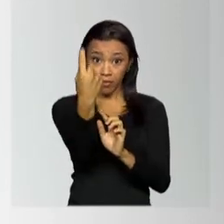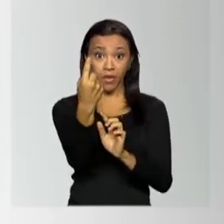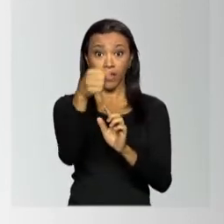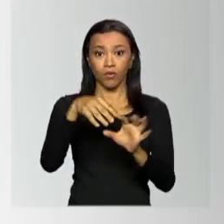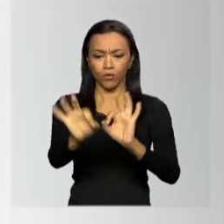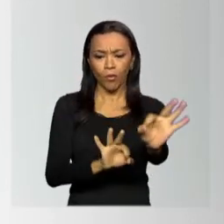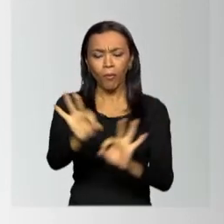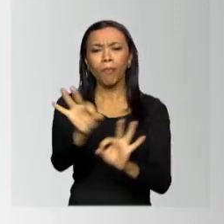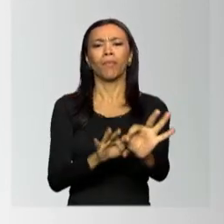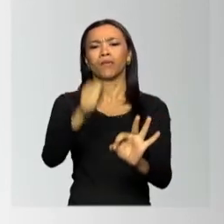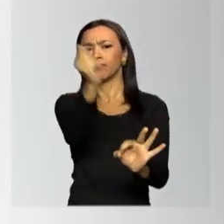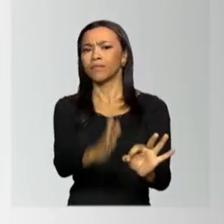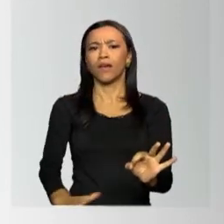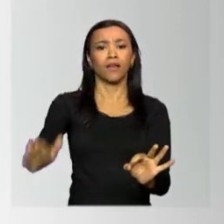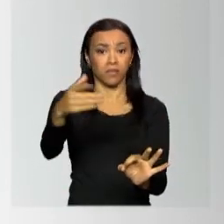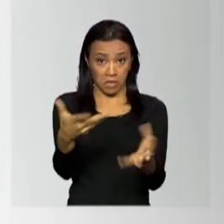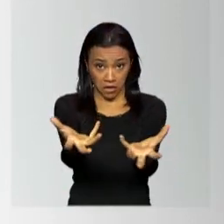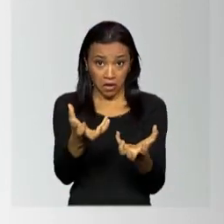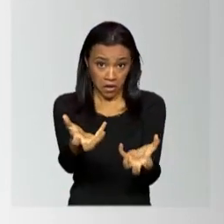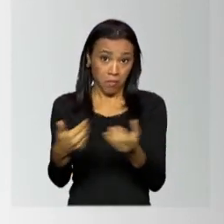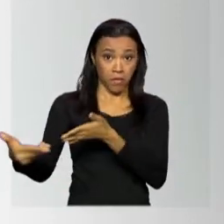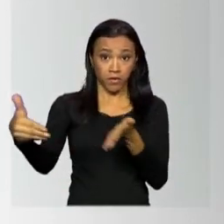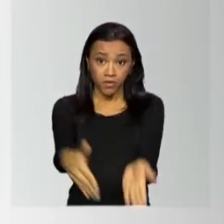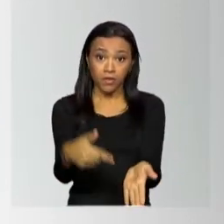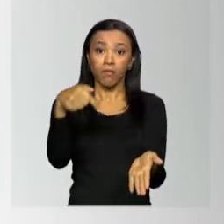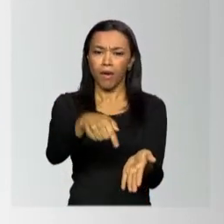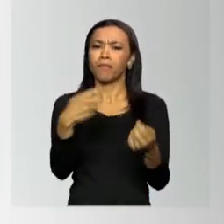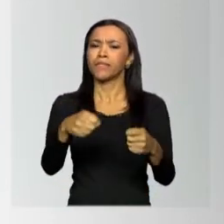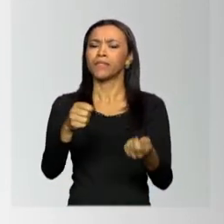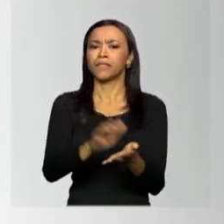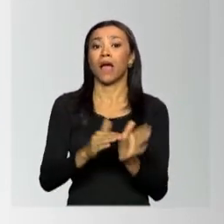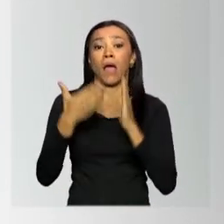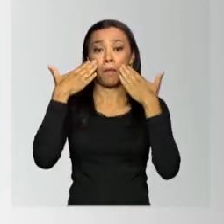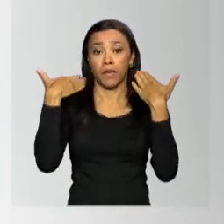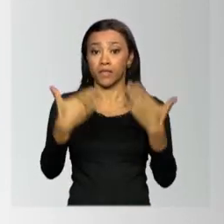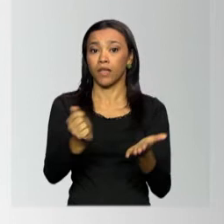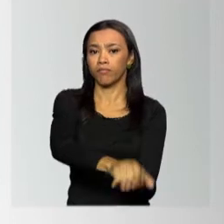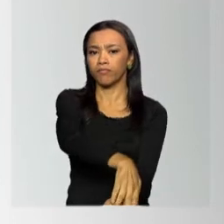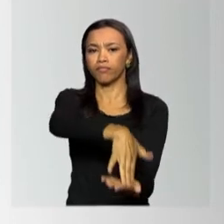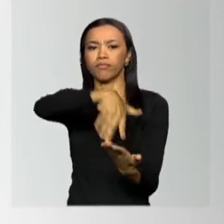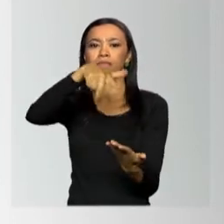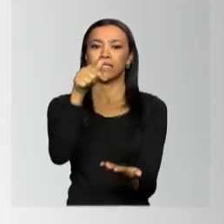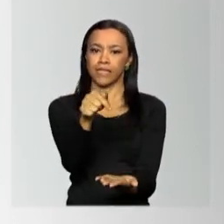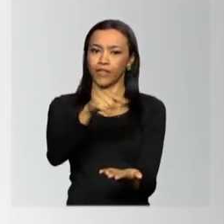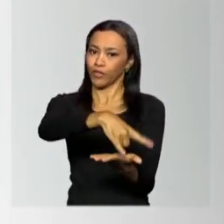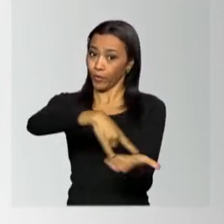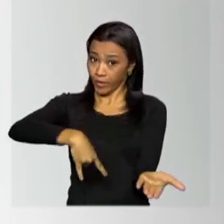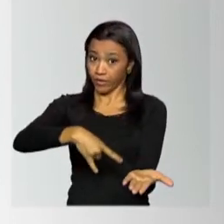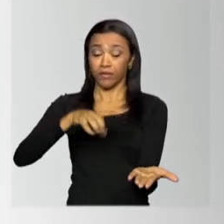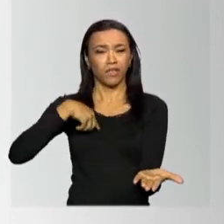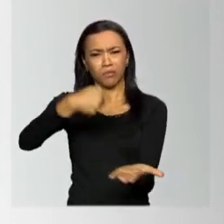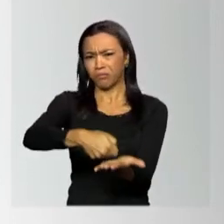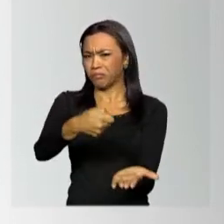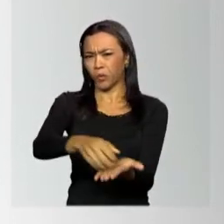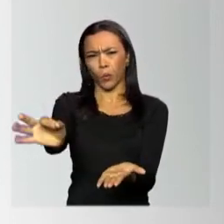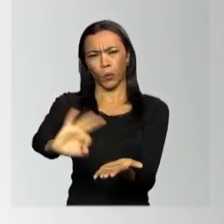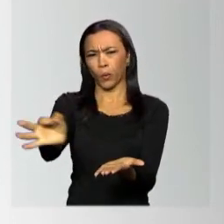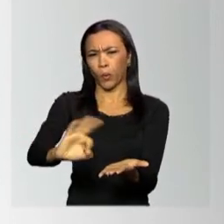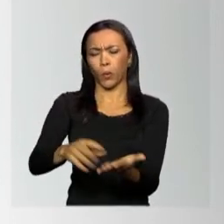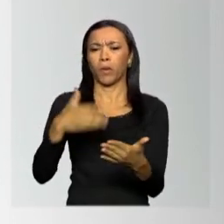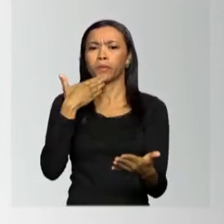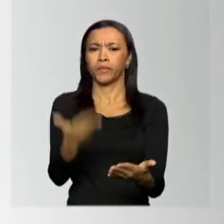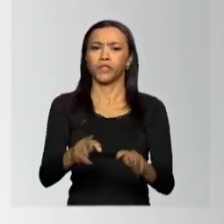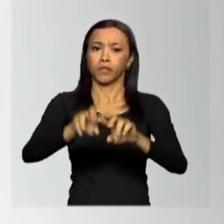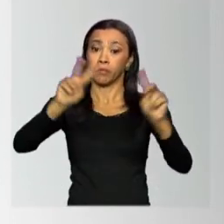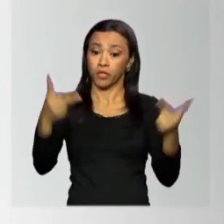Nacional de Outorga. Os interessados em concorrer deverão apresentar apenas 7 documentos e não será mais exigida a apresentação